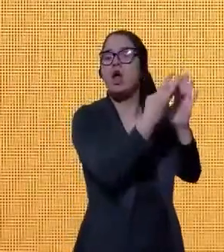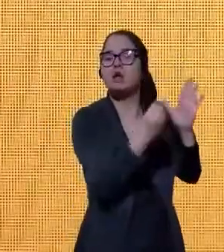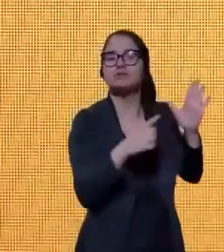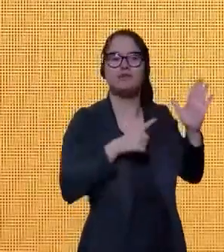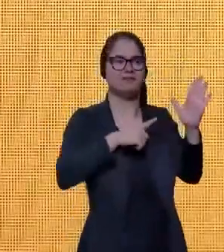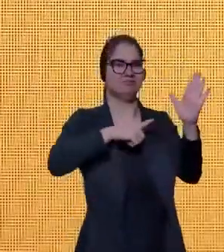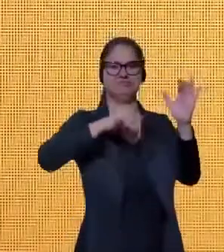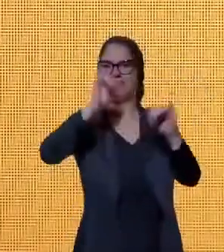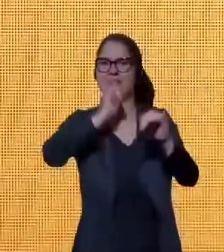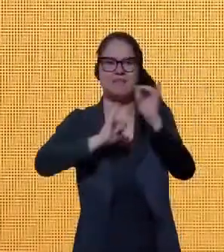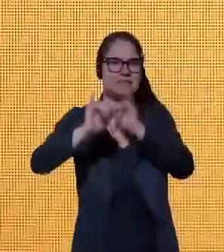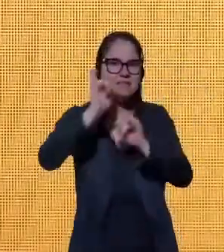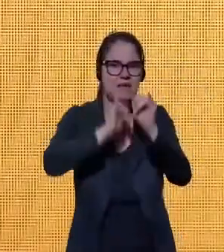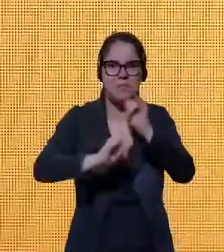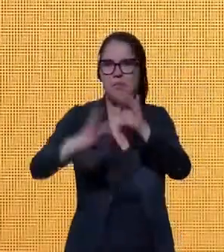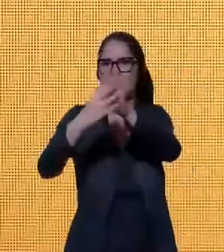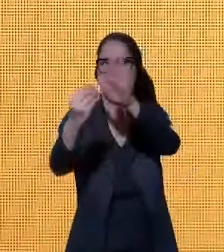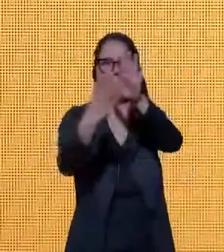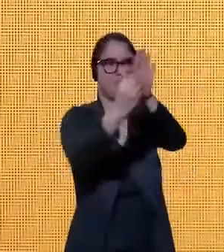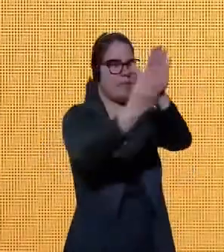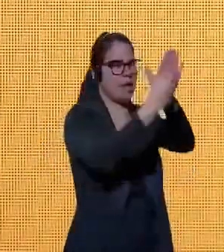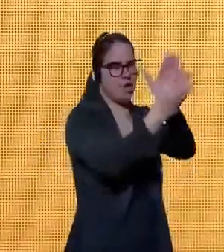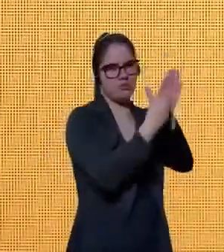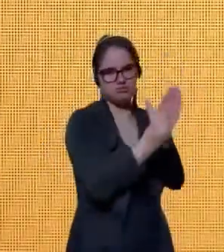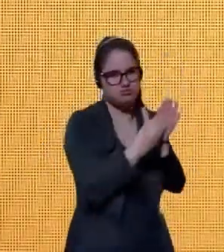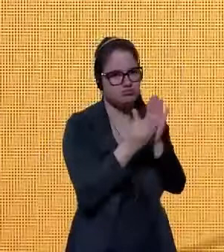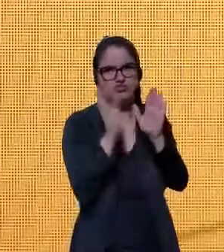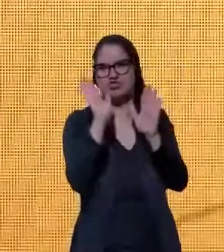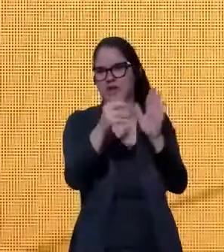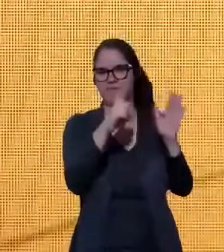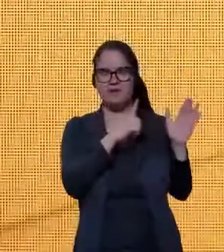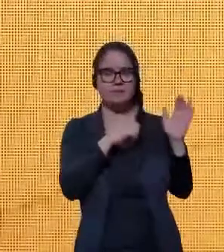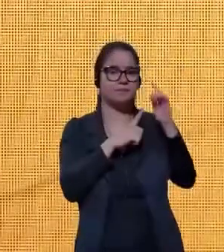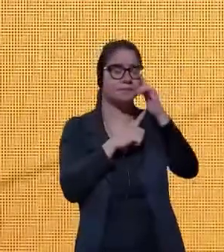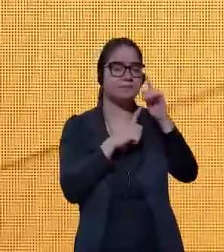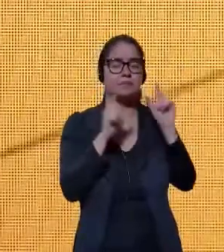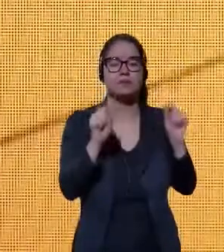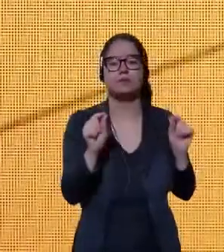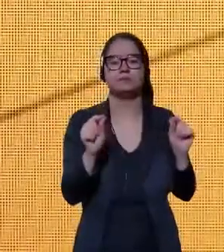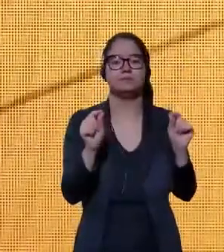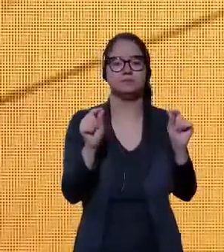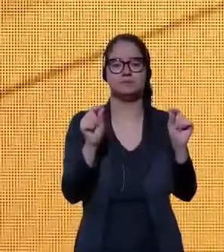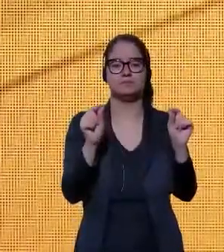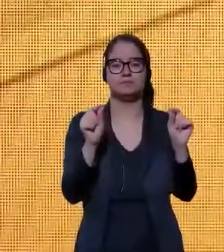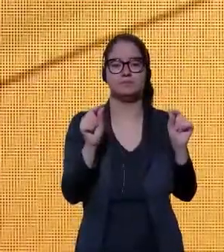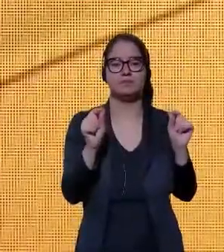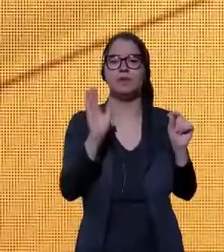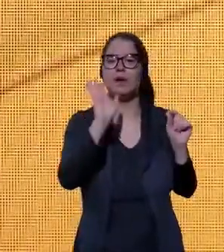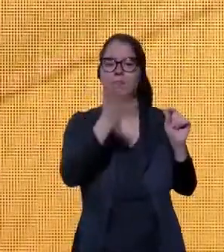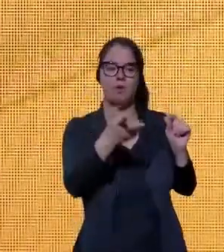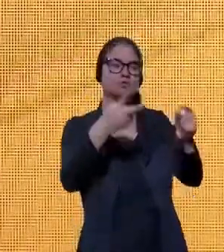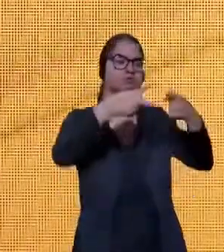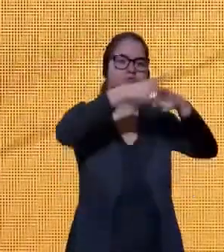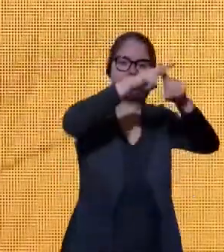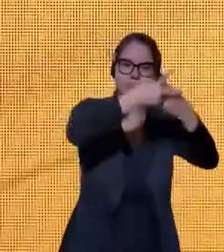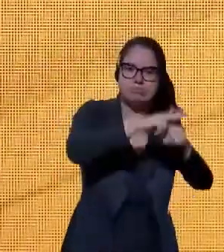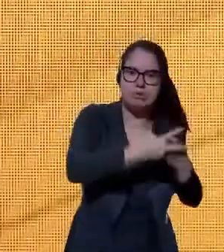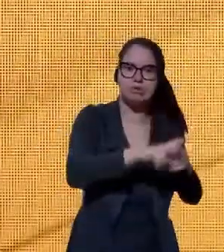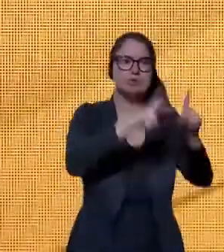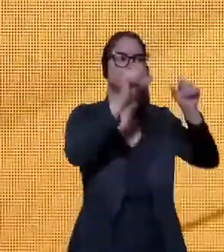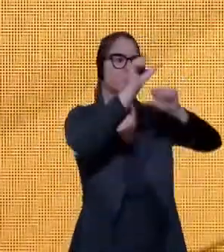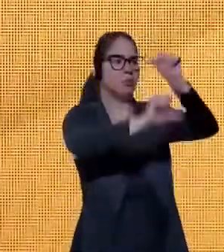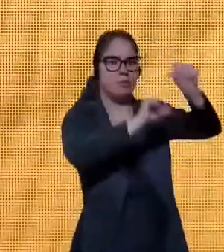atuação de financiamento para os ODSs, os quais podem ser reforçados e ajustados para a